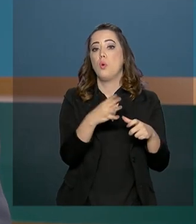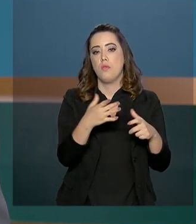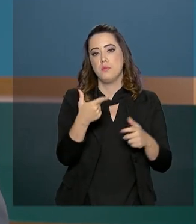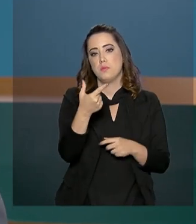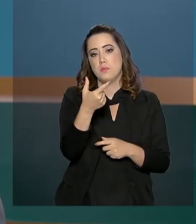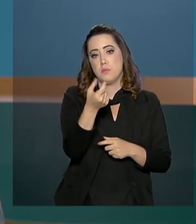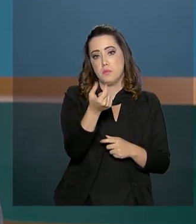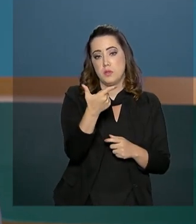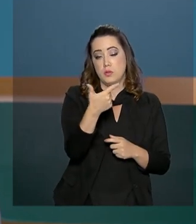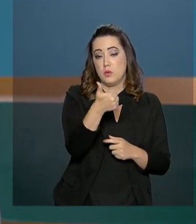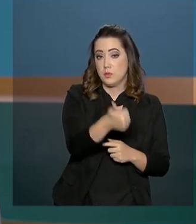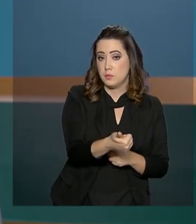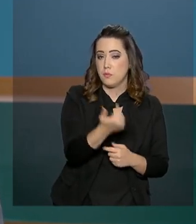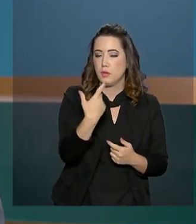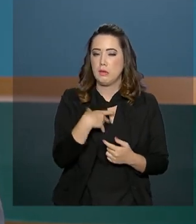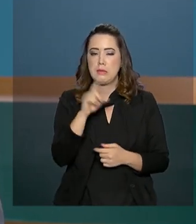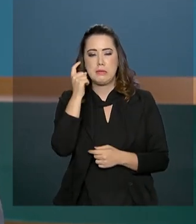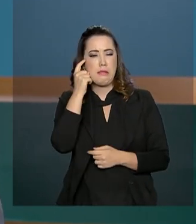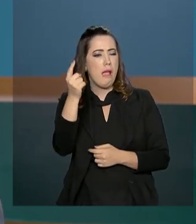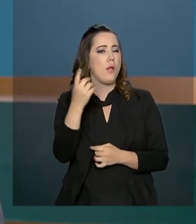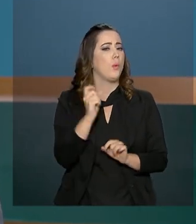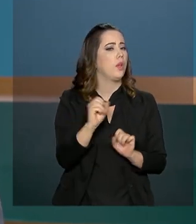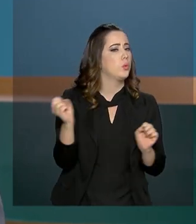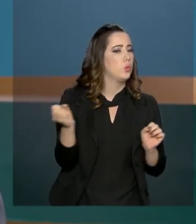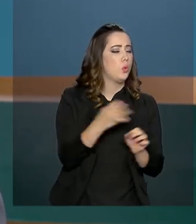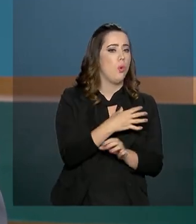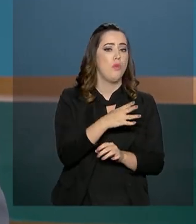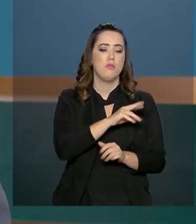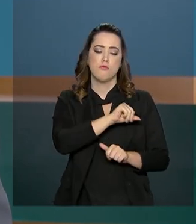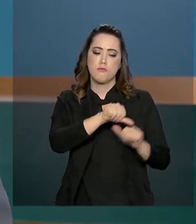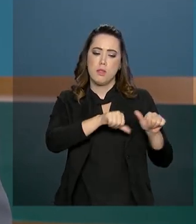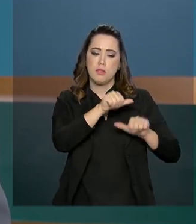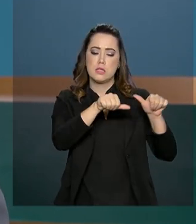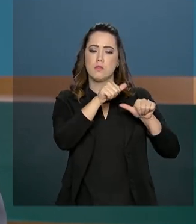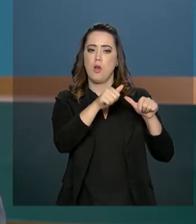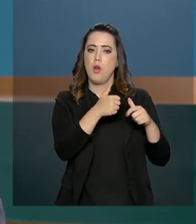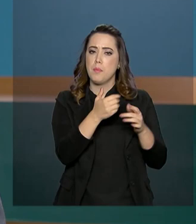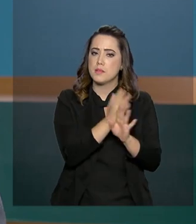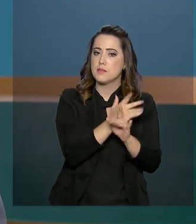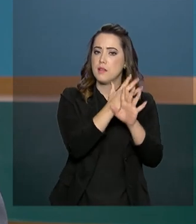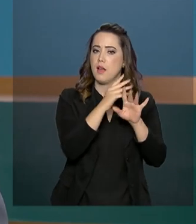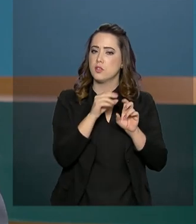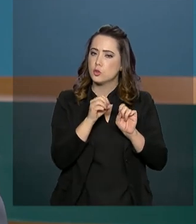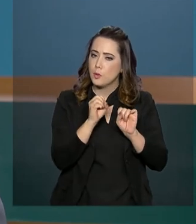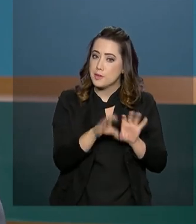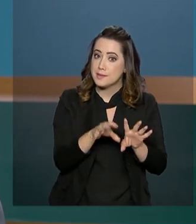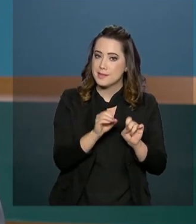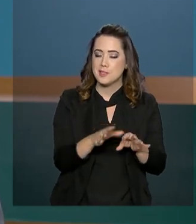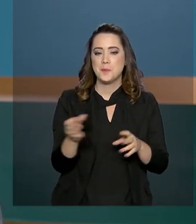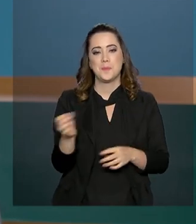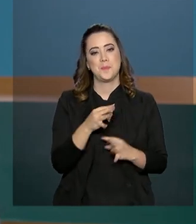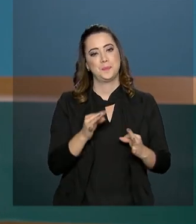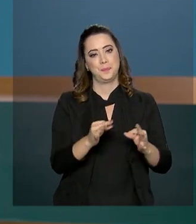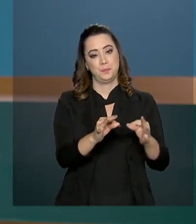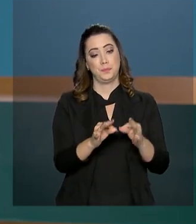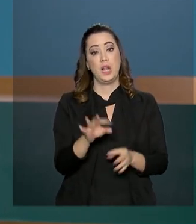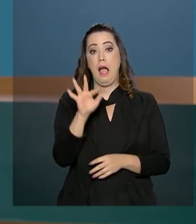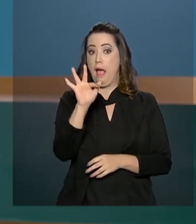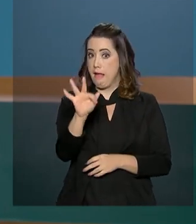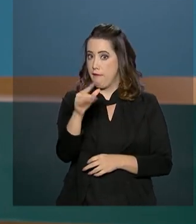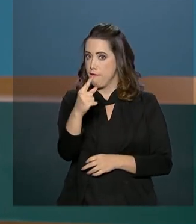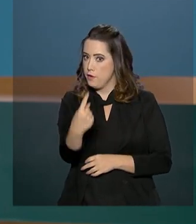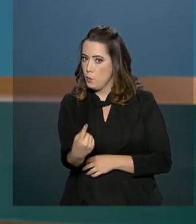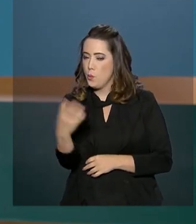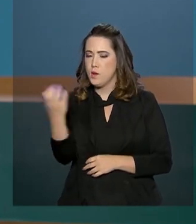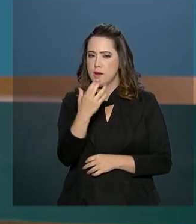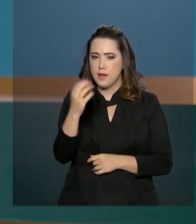um grande projeto que estimule transformações na cidade, com desenvolvimento de educação e novas tecnologias. A Fórmula 1 quer